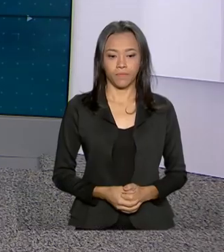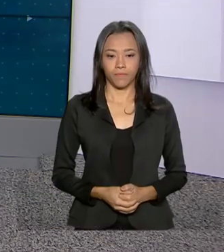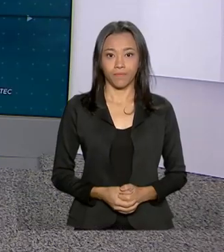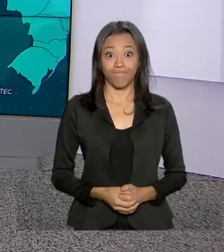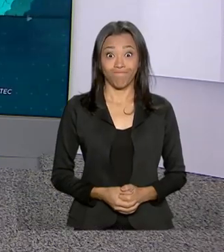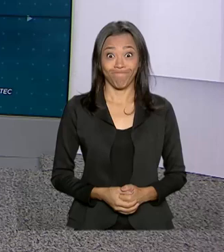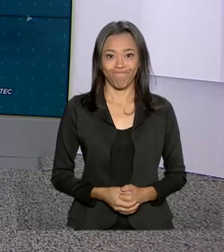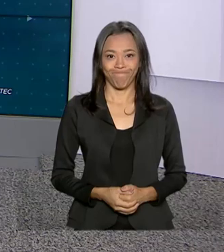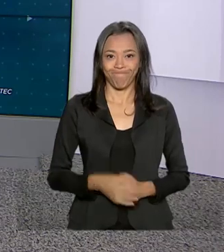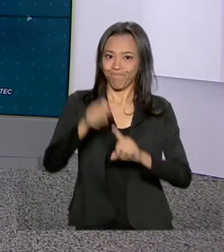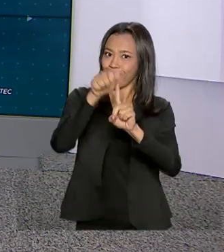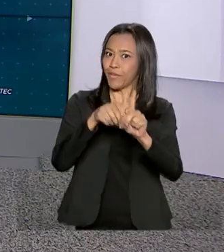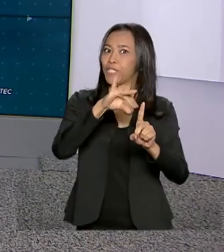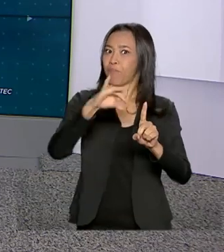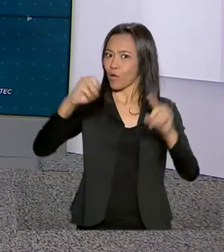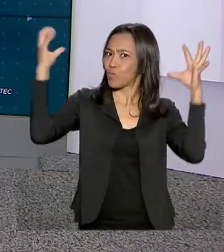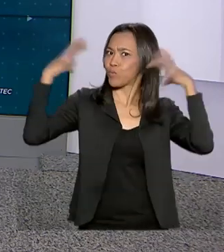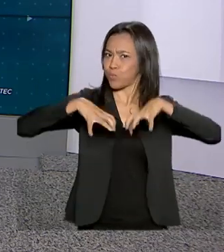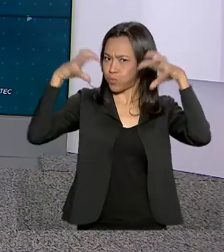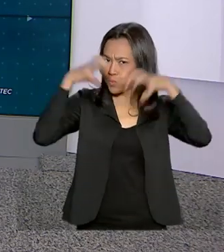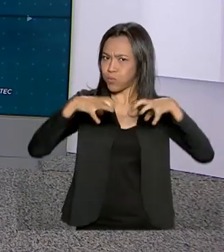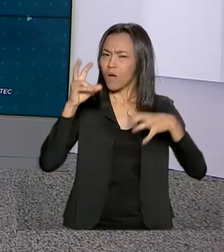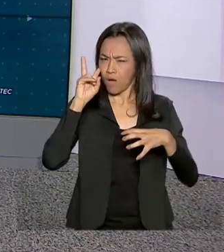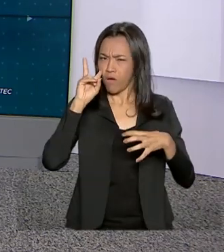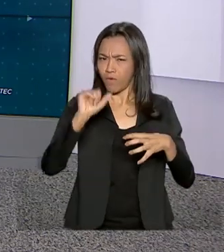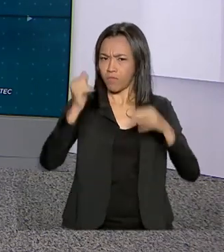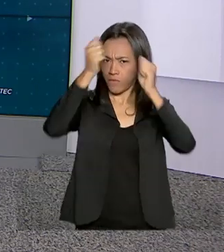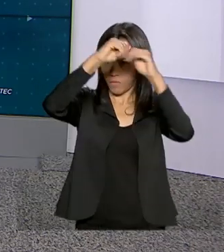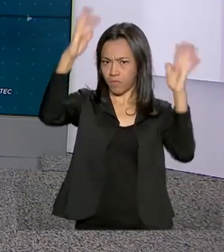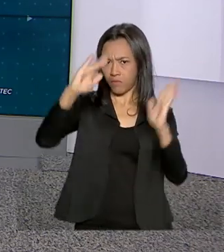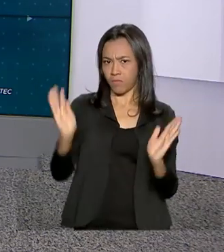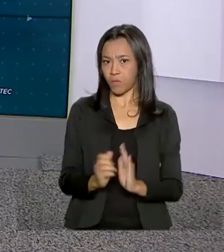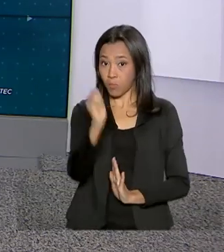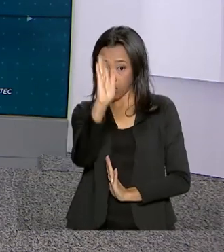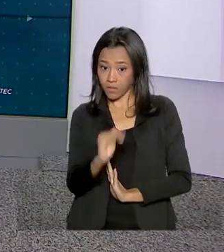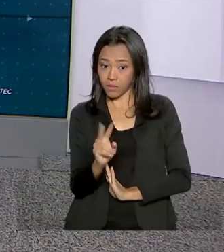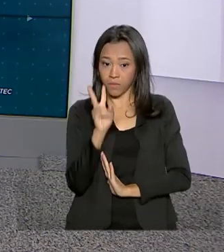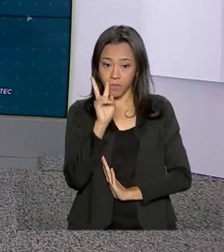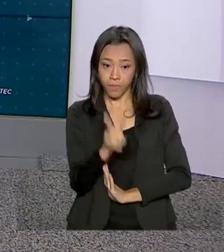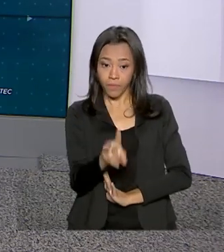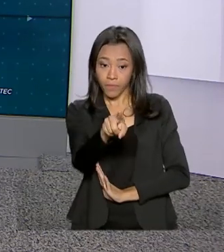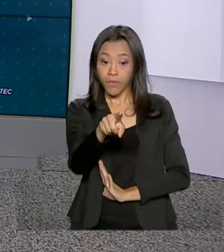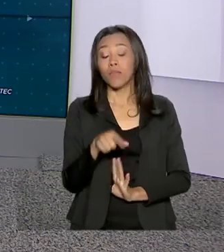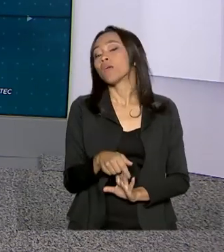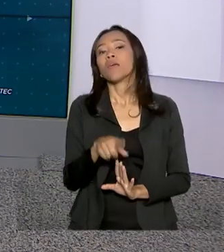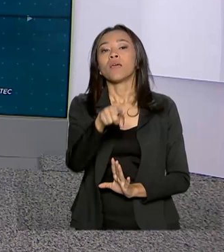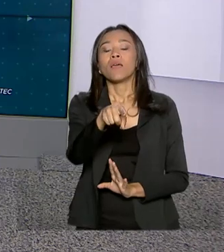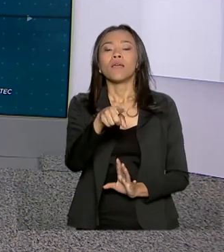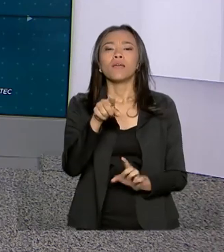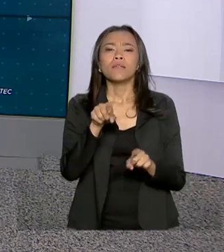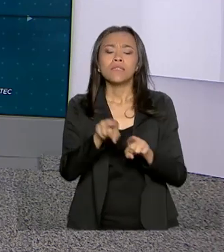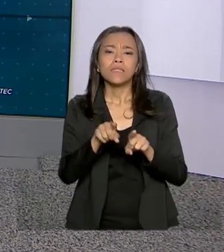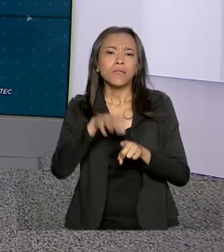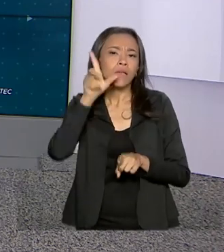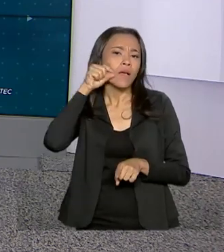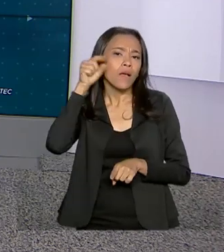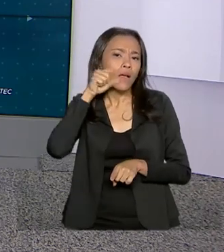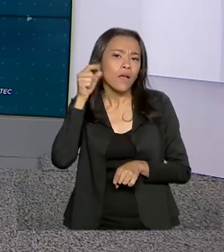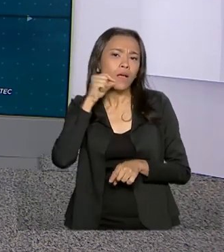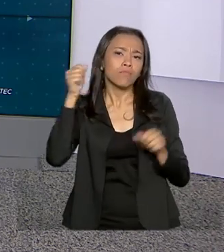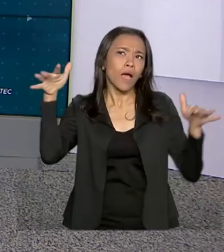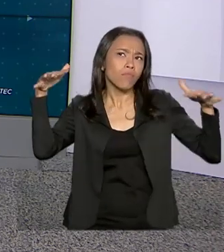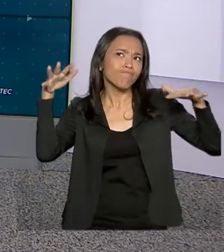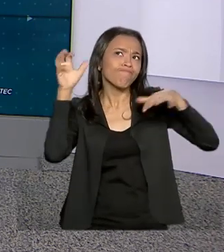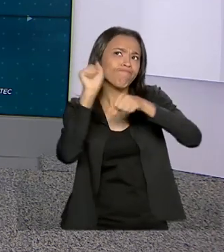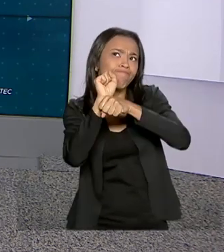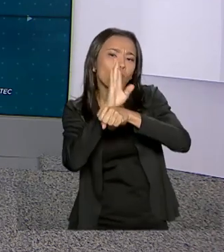Eita, maio chuvoso, né? Vamos então ver como é que está o nosso mapa. Olha só, em Maceió o tempo está instável. Em Boa Vista, em Goiânia,